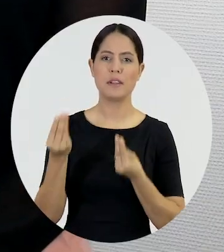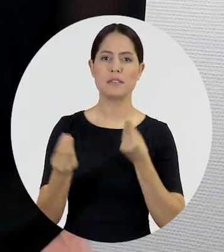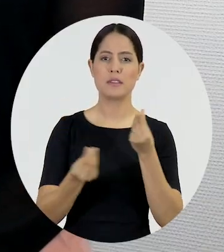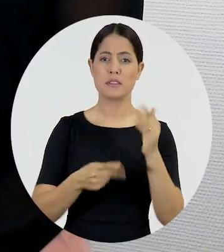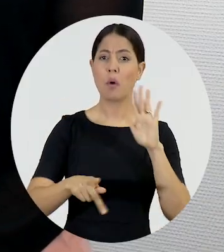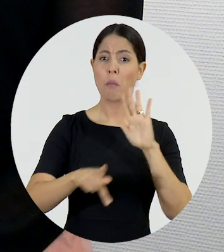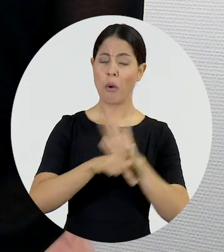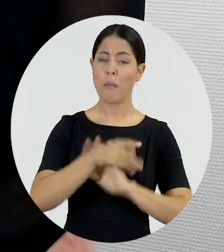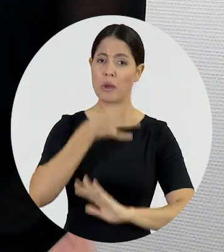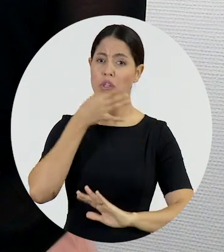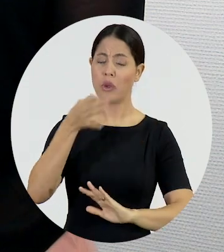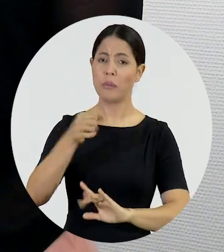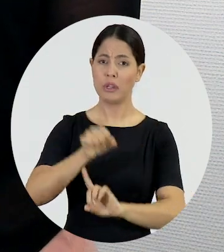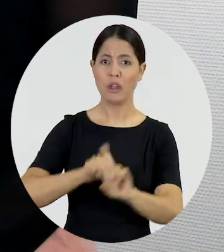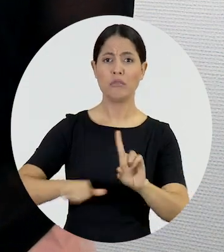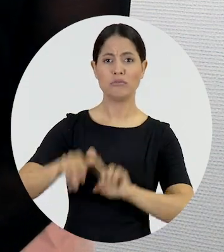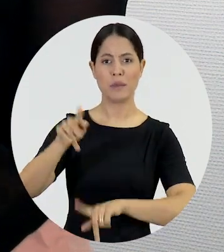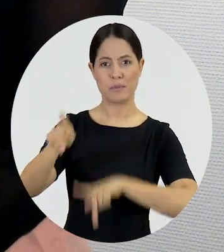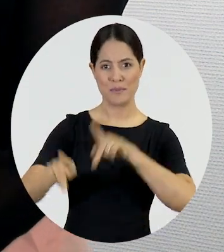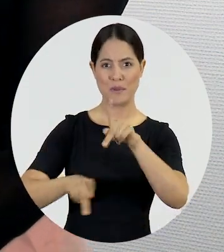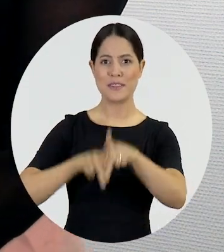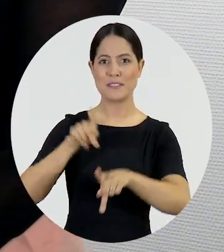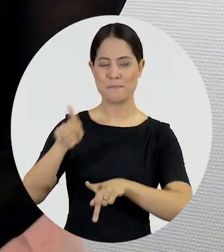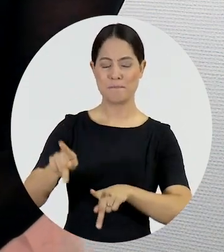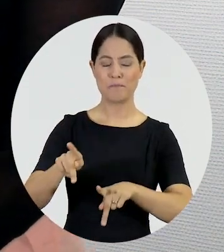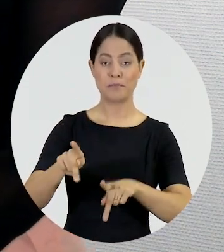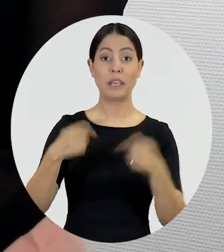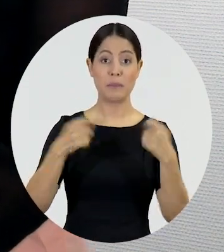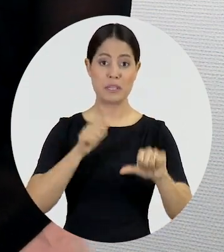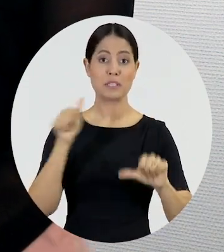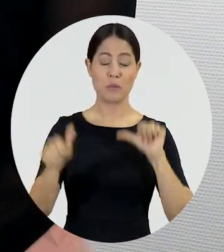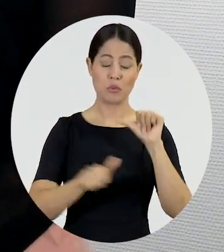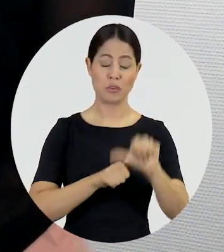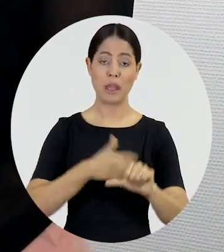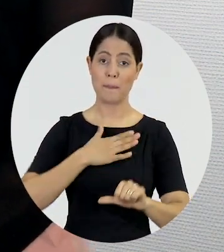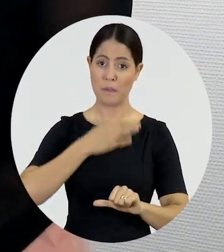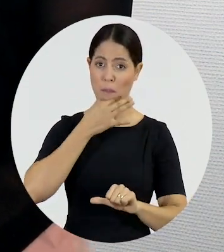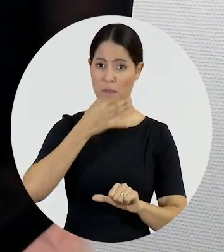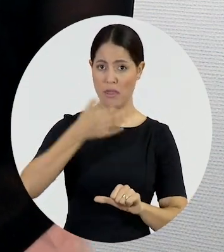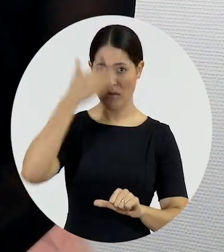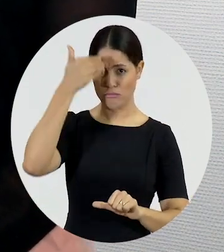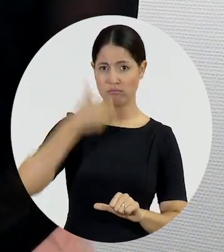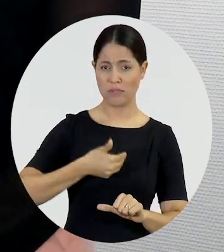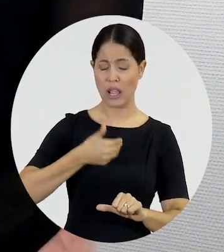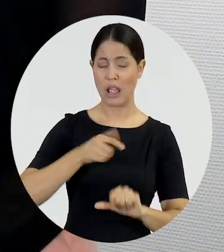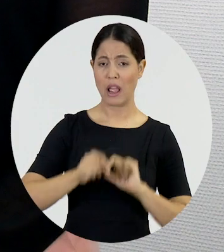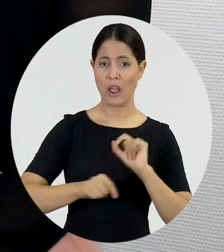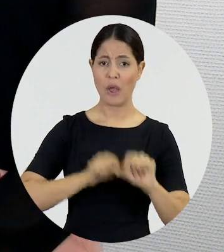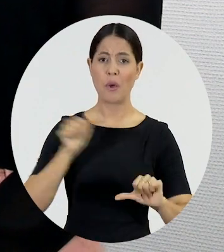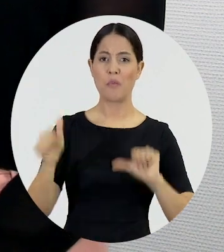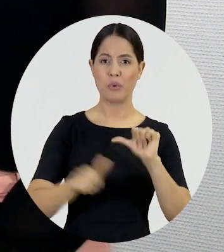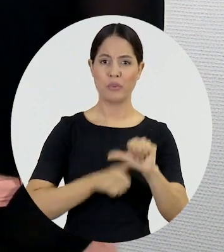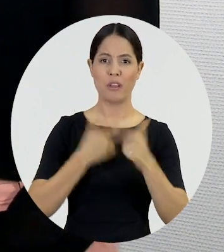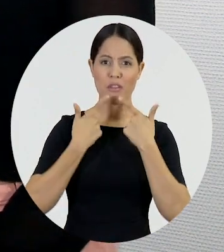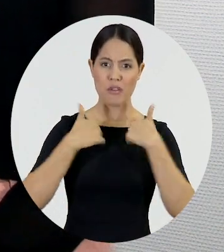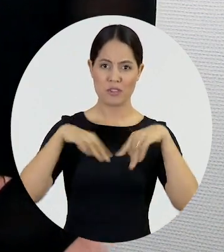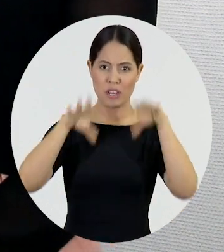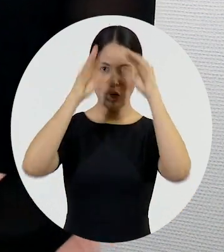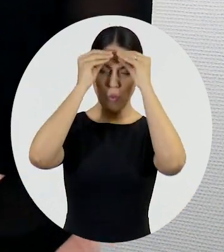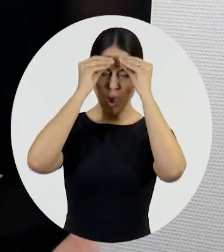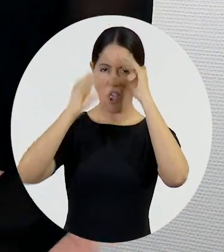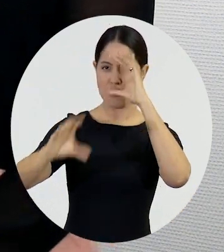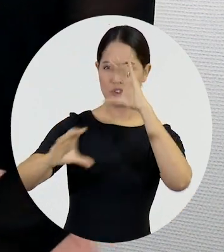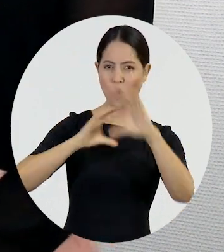pública. E para isso, nós temos que mudar até, e eu tenho uma opinião muito particular sobre isso, Natália, nós temos que mudar até a nossa linguagem para